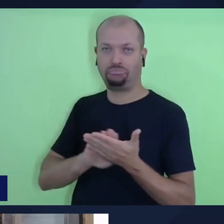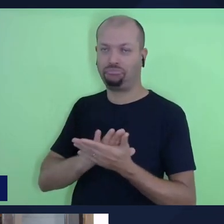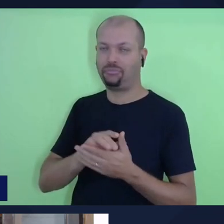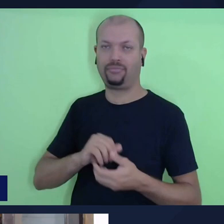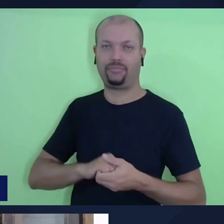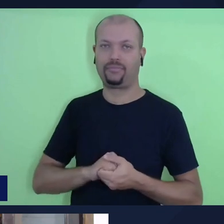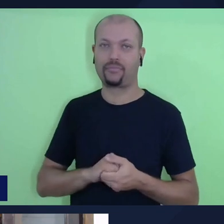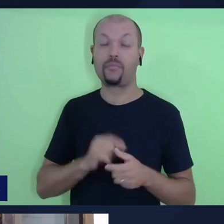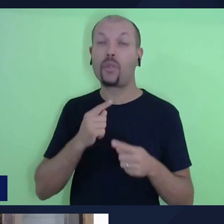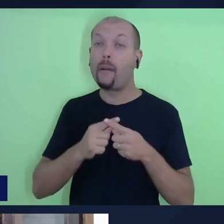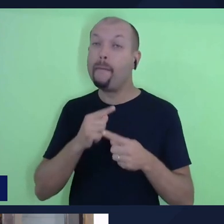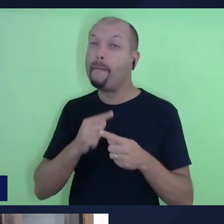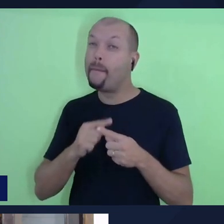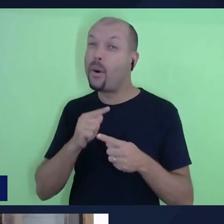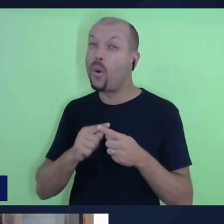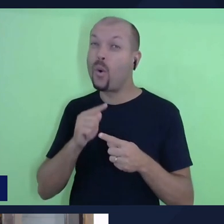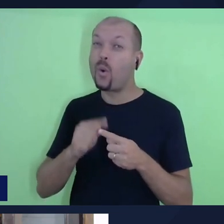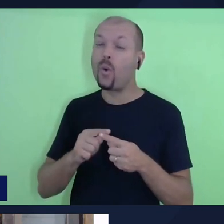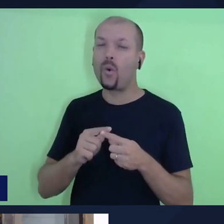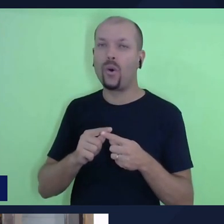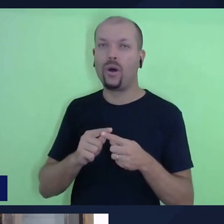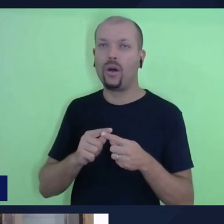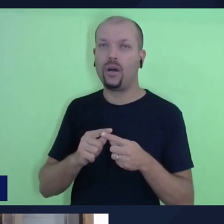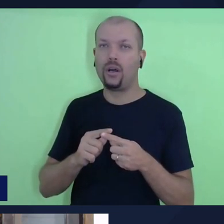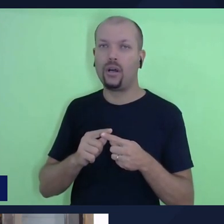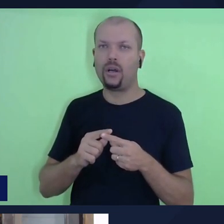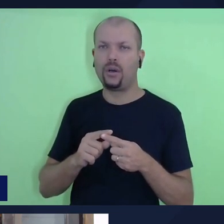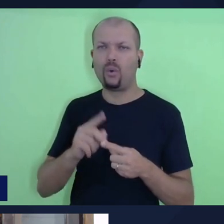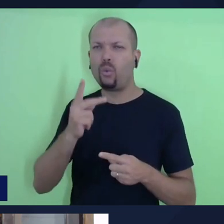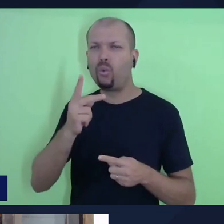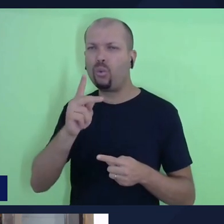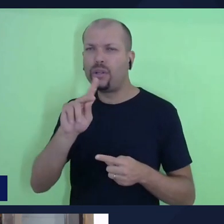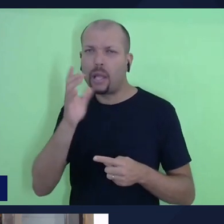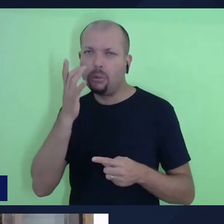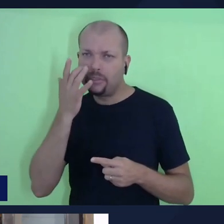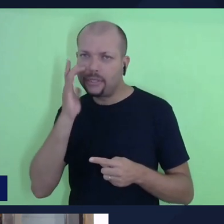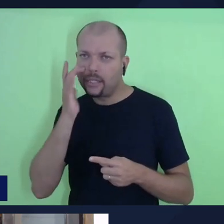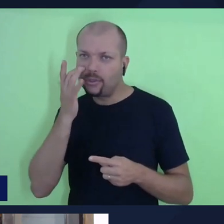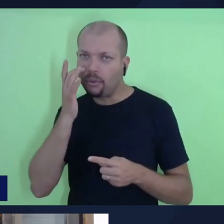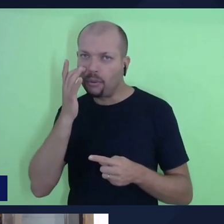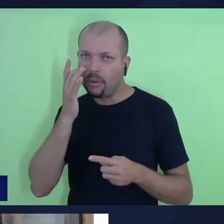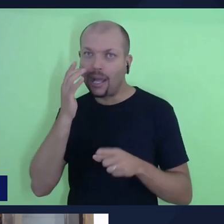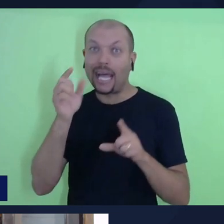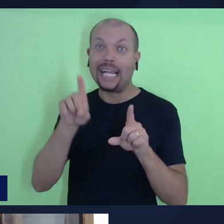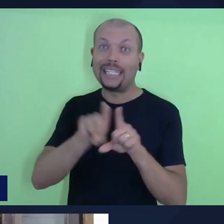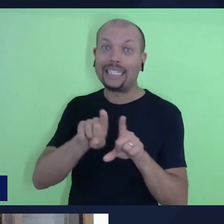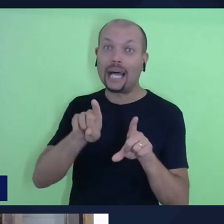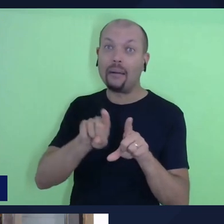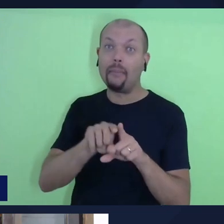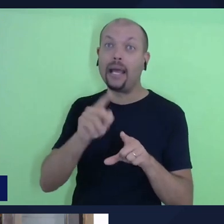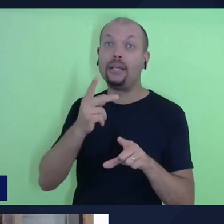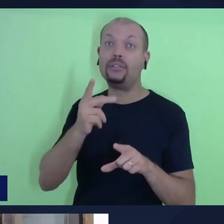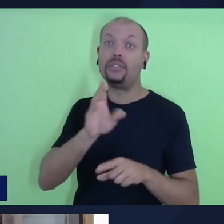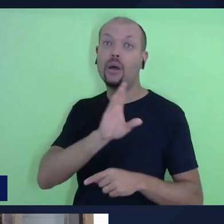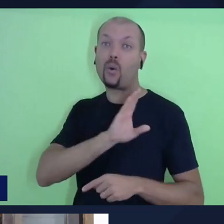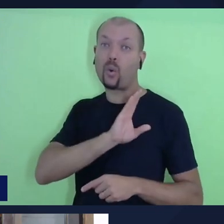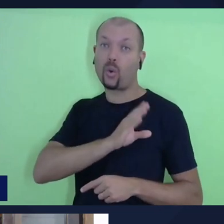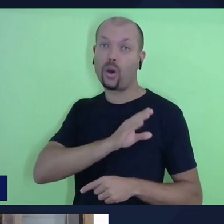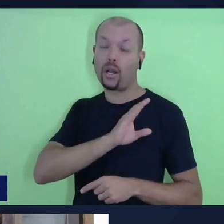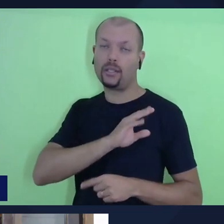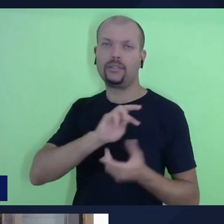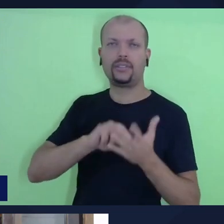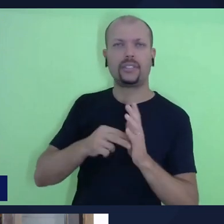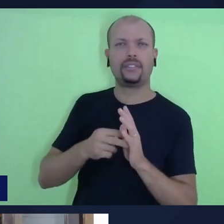porque onde está o teu tesouro, ali está também o teu coração. Eu